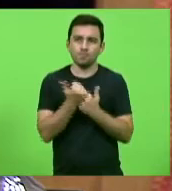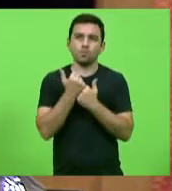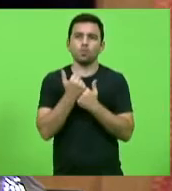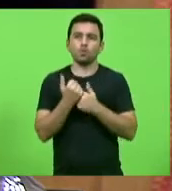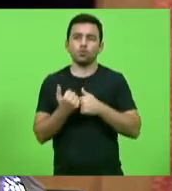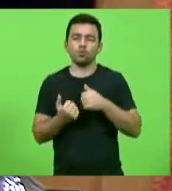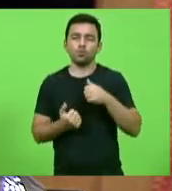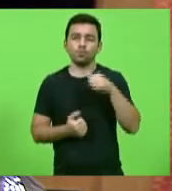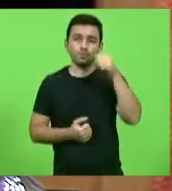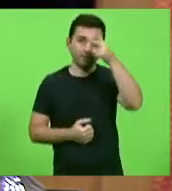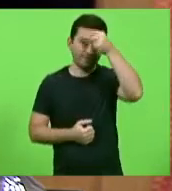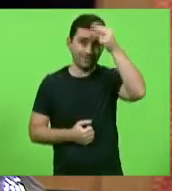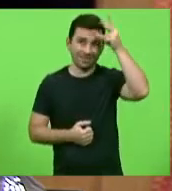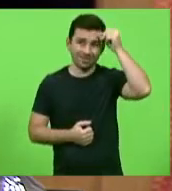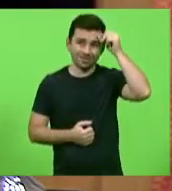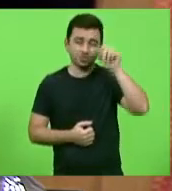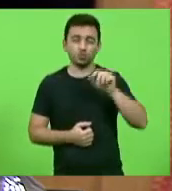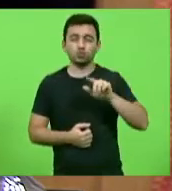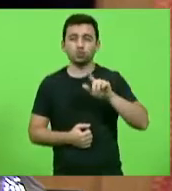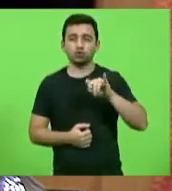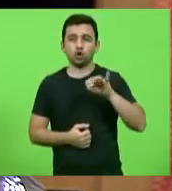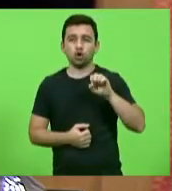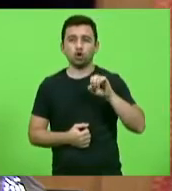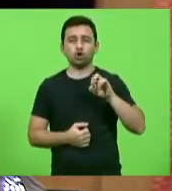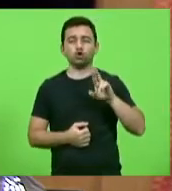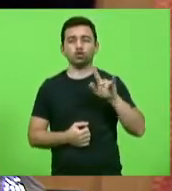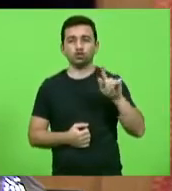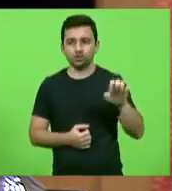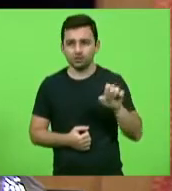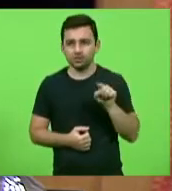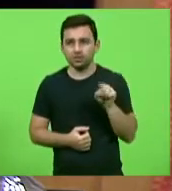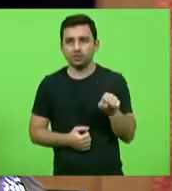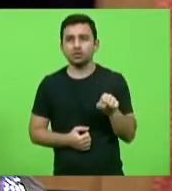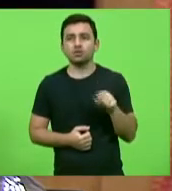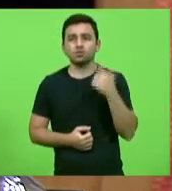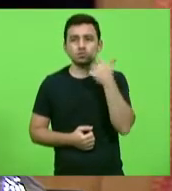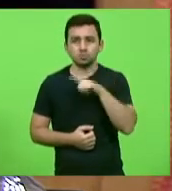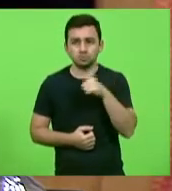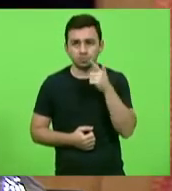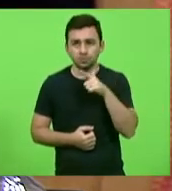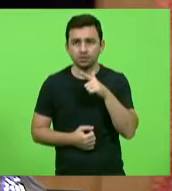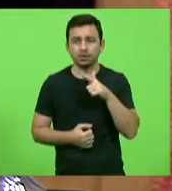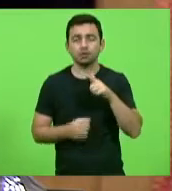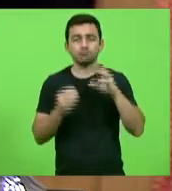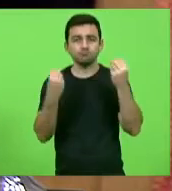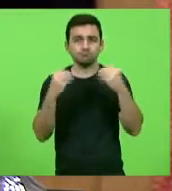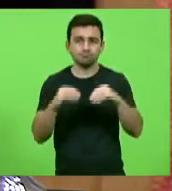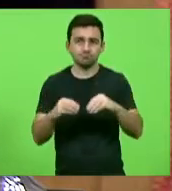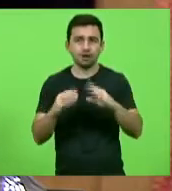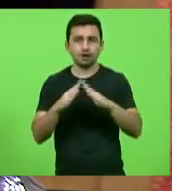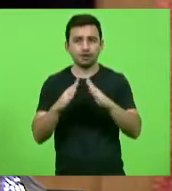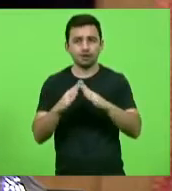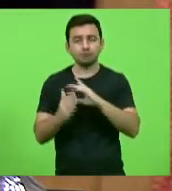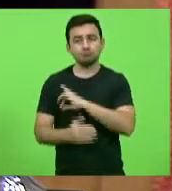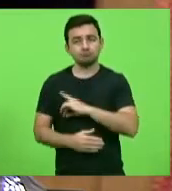Jorge Krieger, para a implantação de uma delegacia ou até